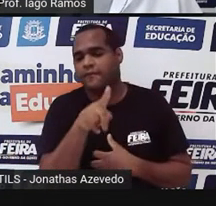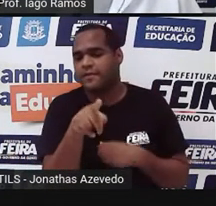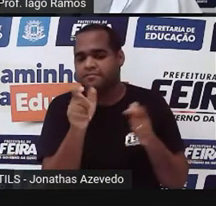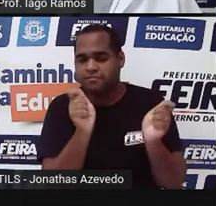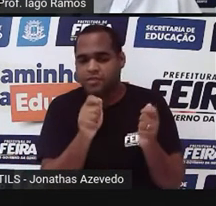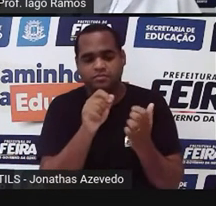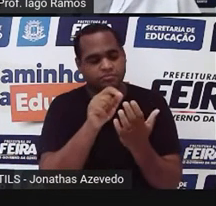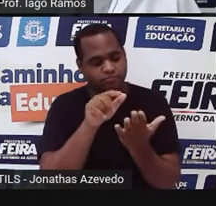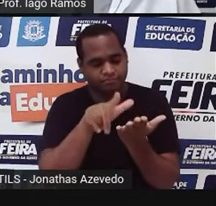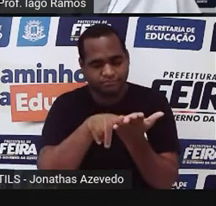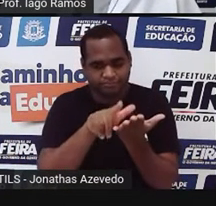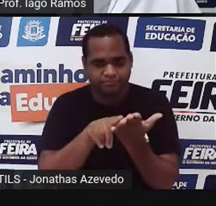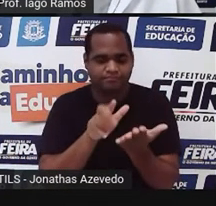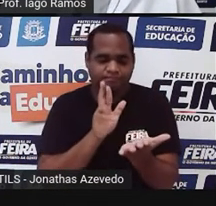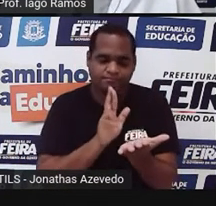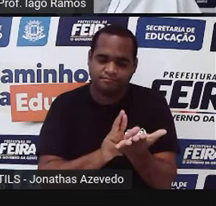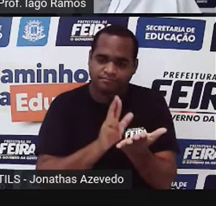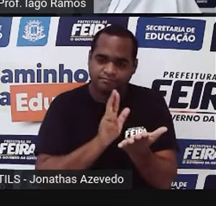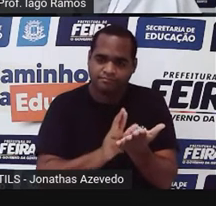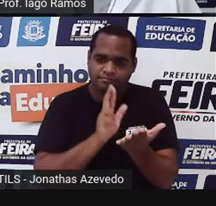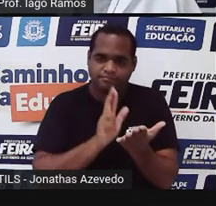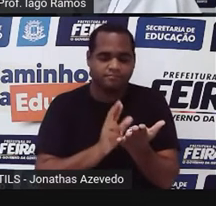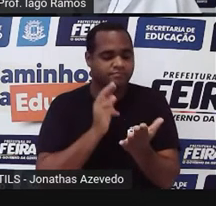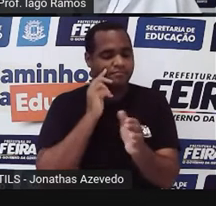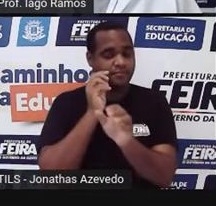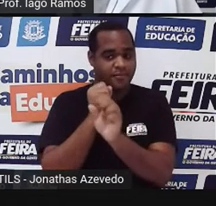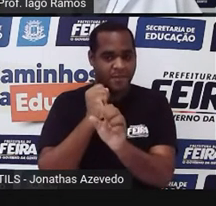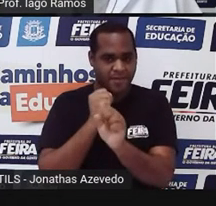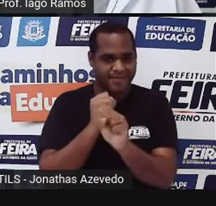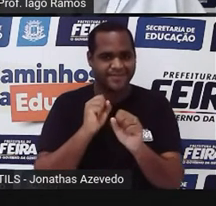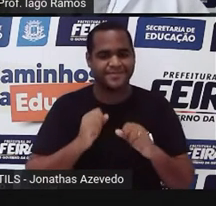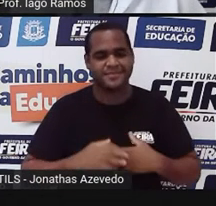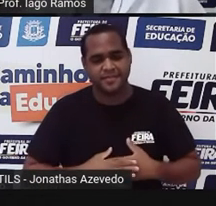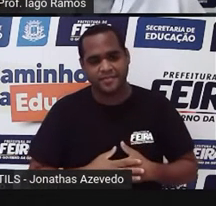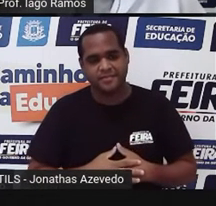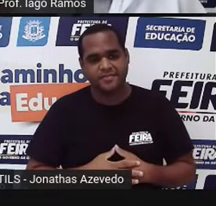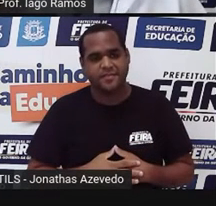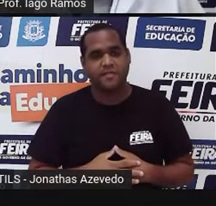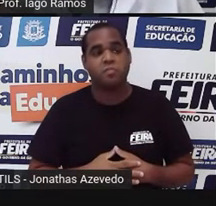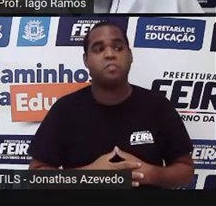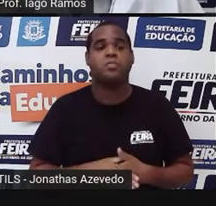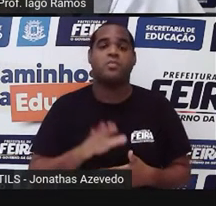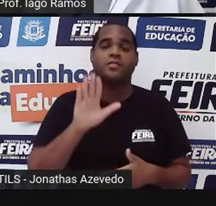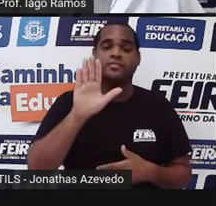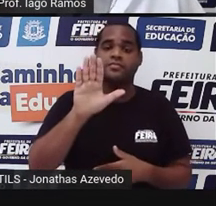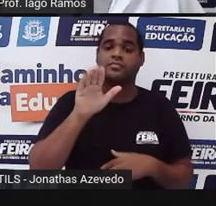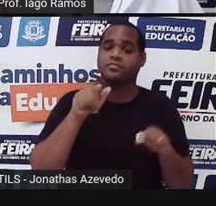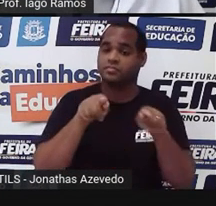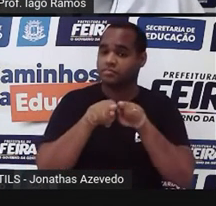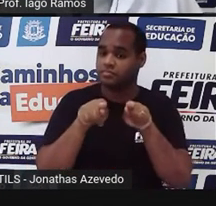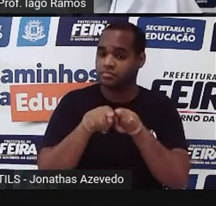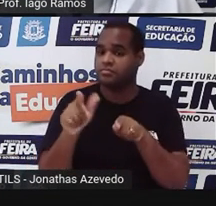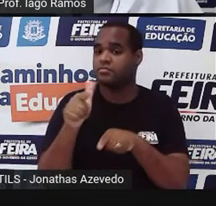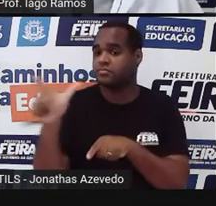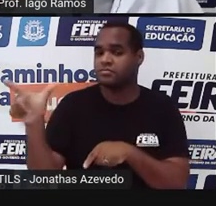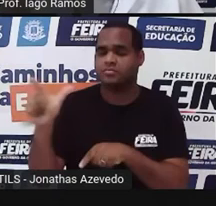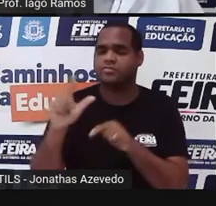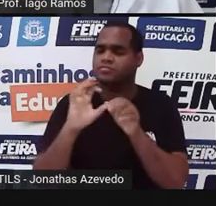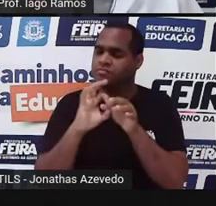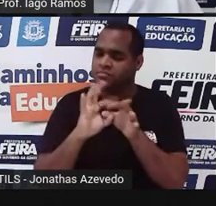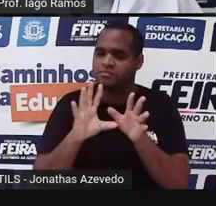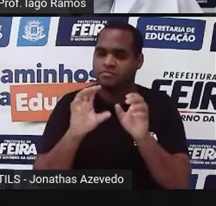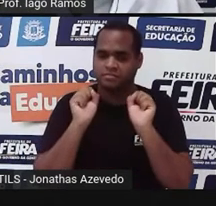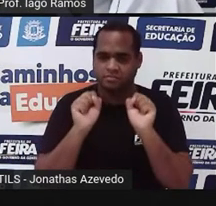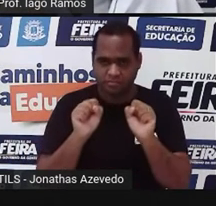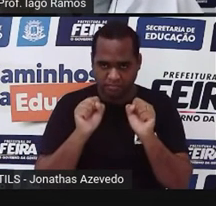rascunhar no papel esses cálculos aí, ok? Mas também está permitido a